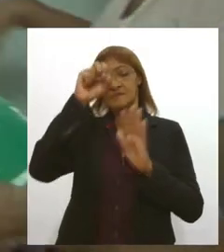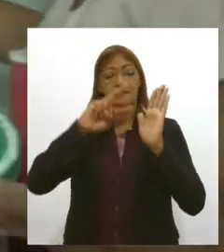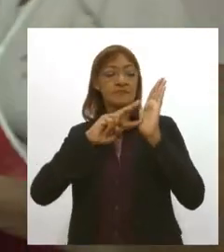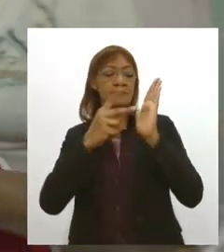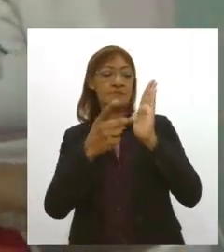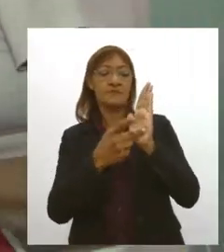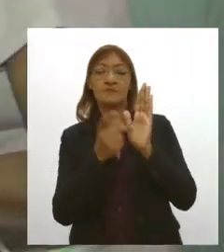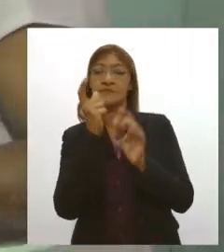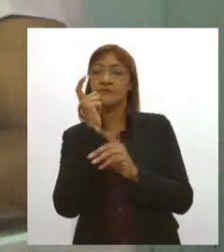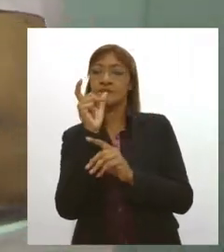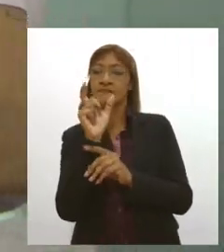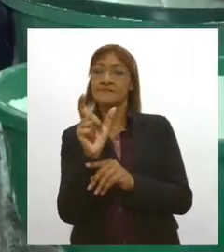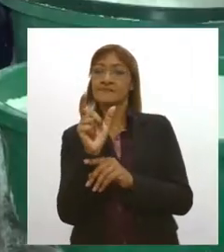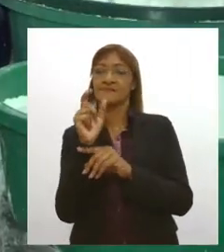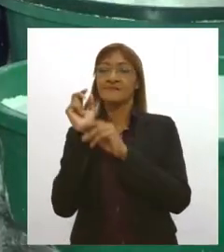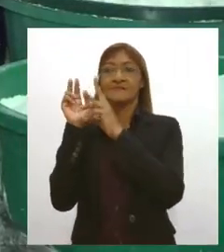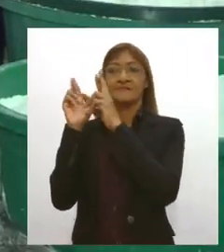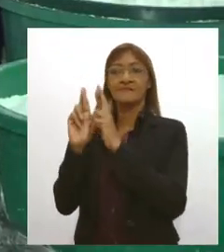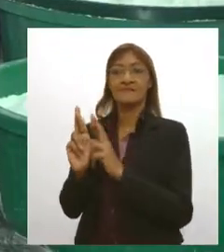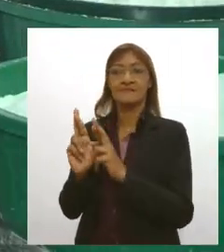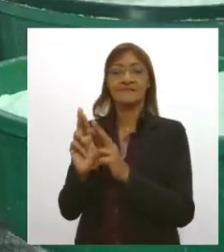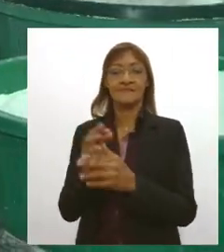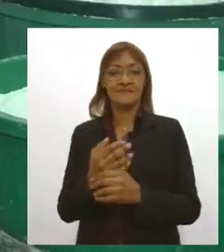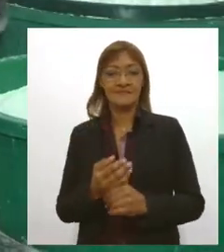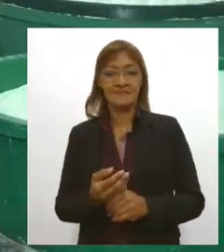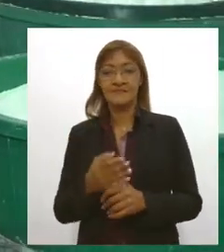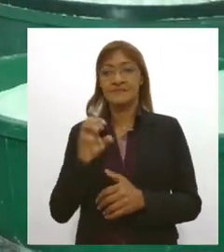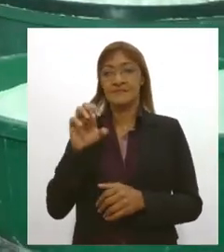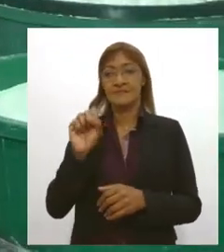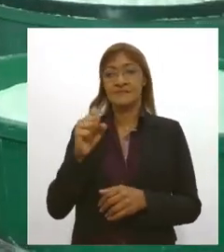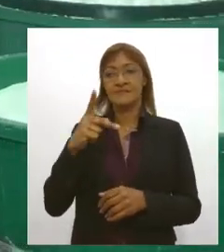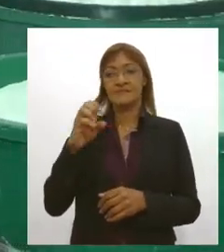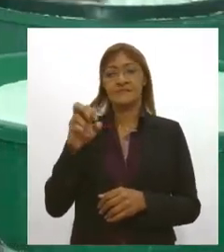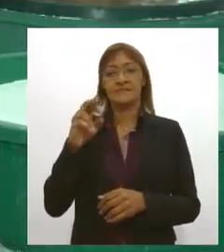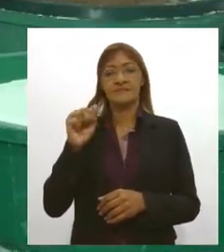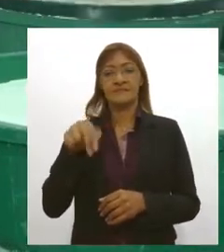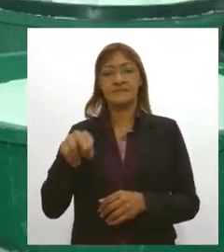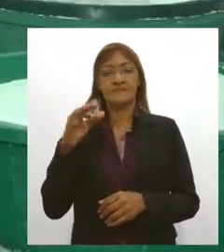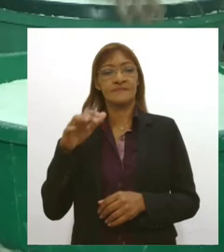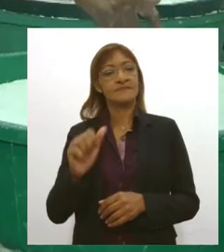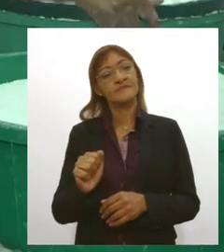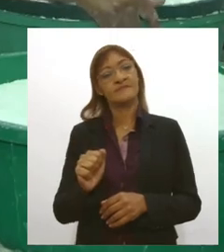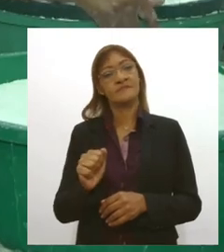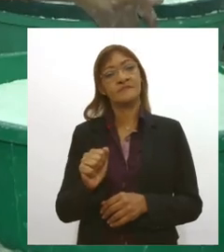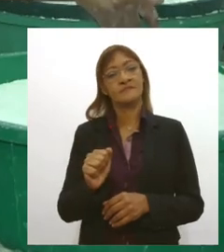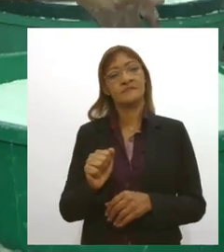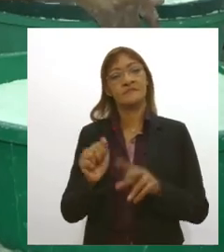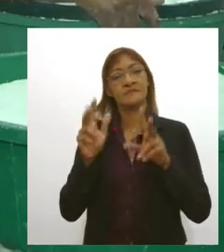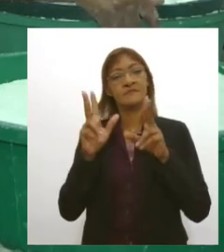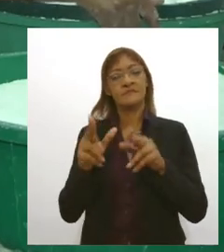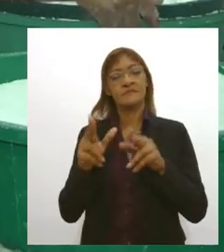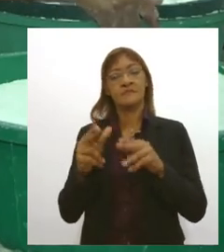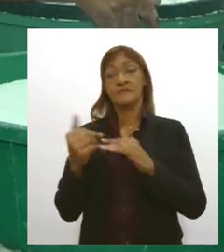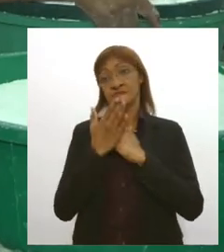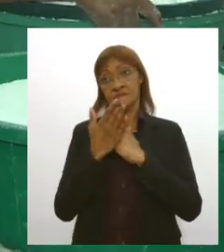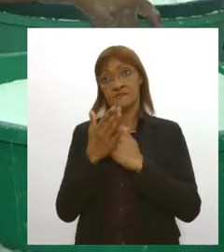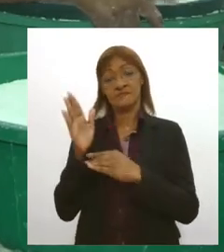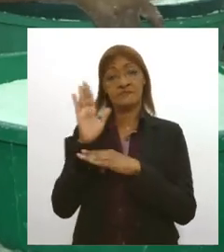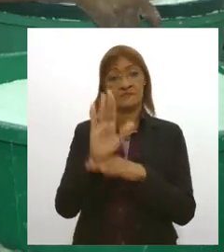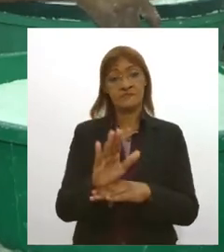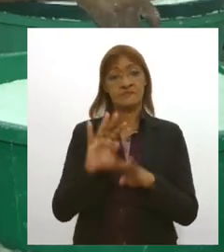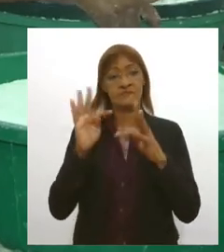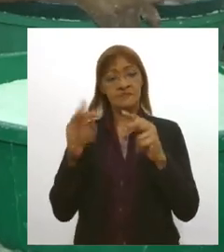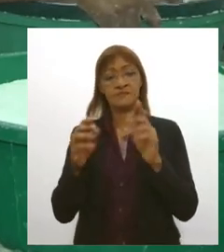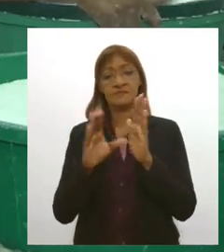palavra esperança me ajuda muito a manter minha família por causa do salário e do mesmo jeito que me ajuda ajuda todos da comunidade né